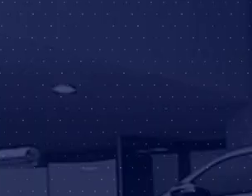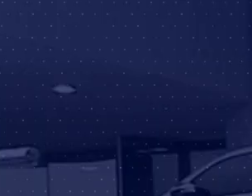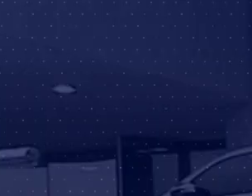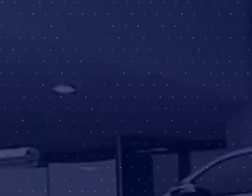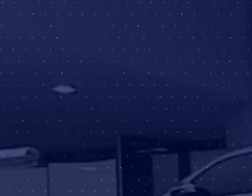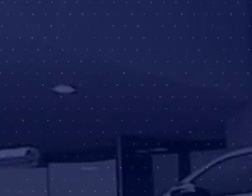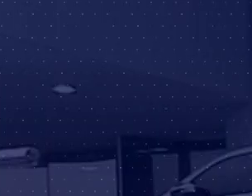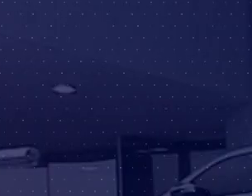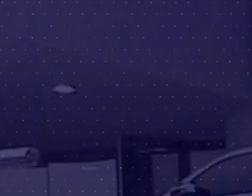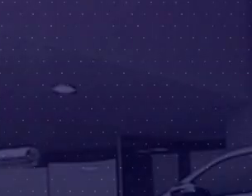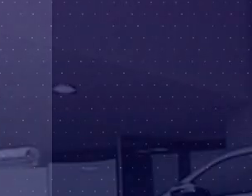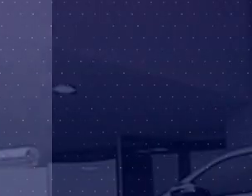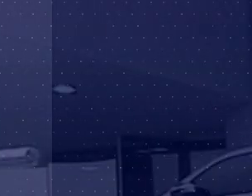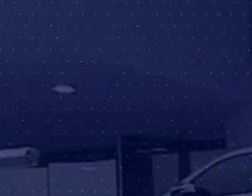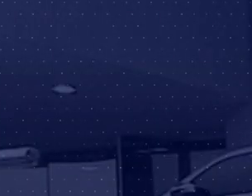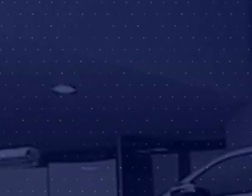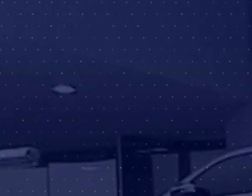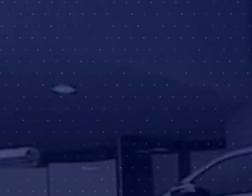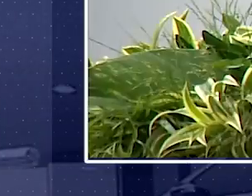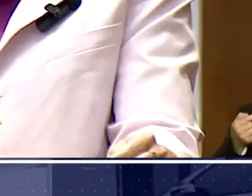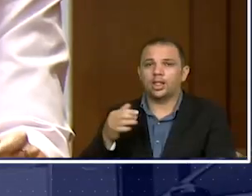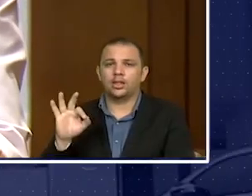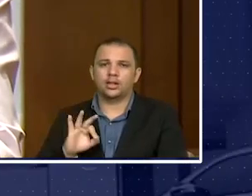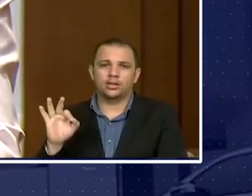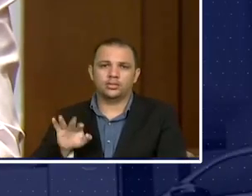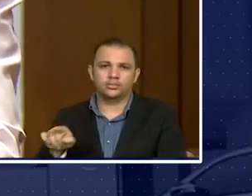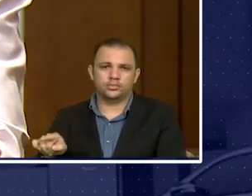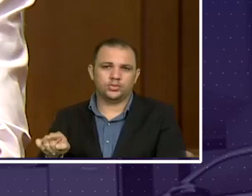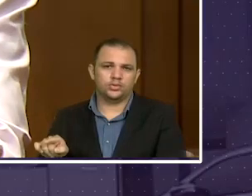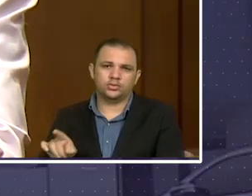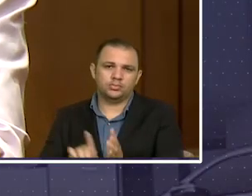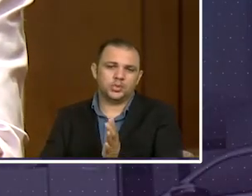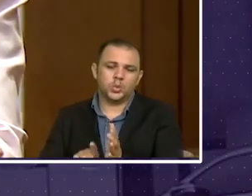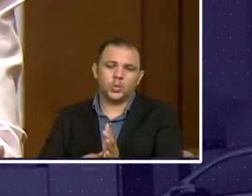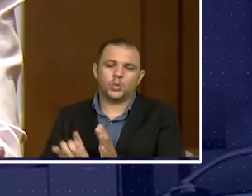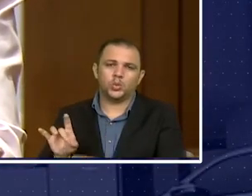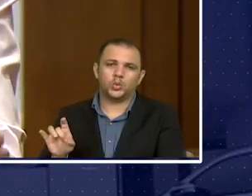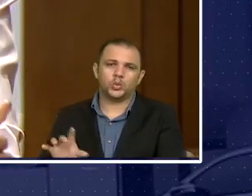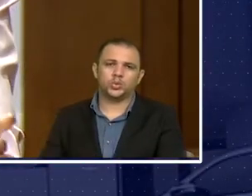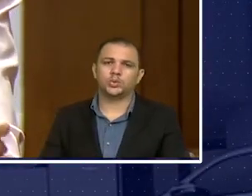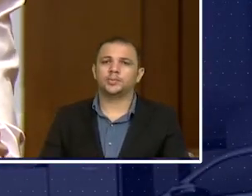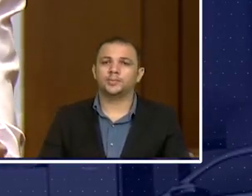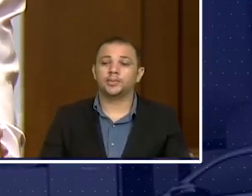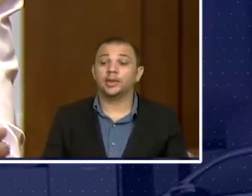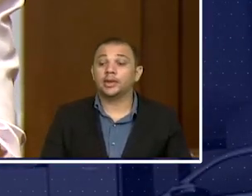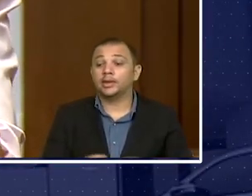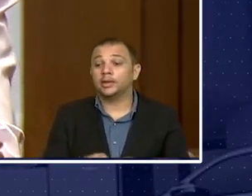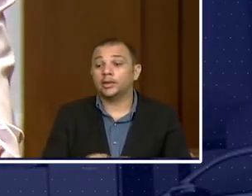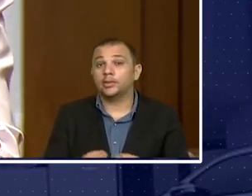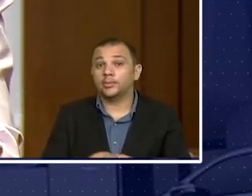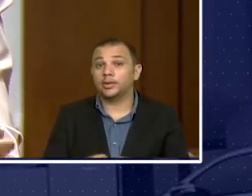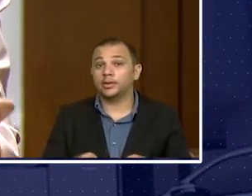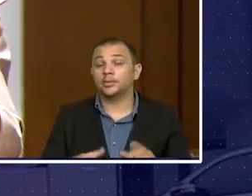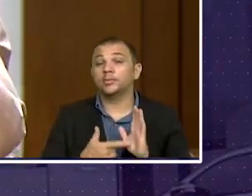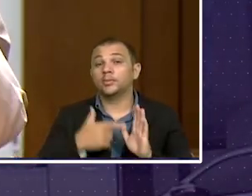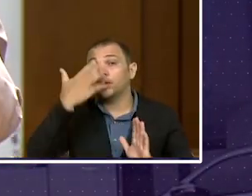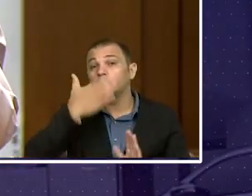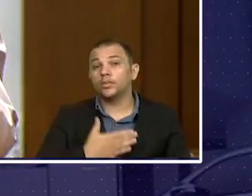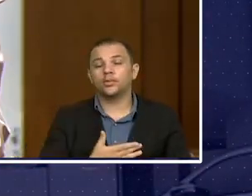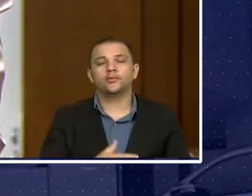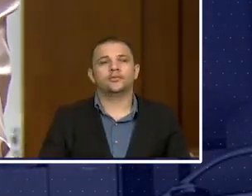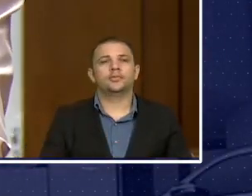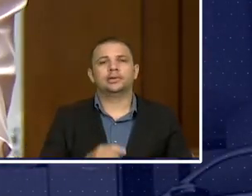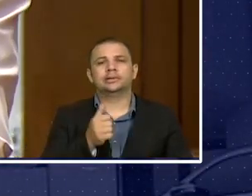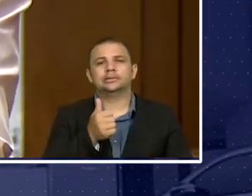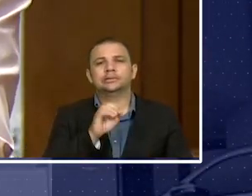Olá, durante a última sessão plenária da semana, a deputada doutora Viviane defendeu a PEC que aumenta em 1